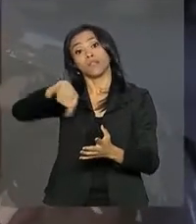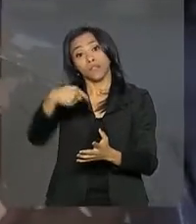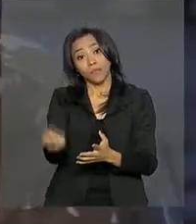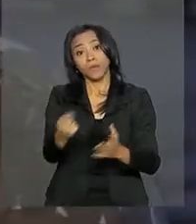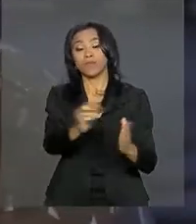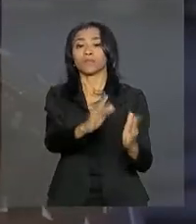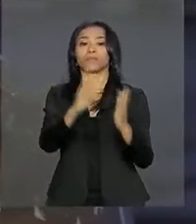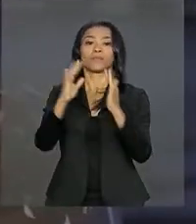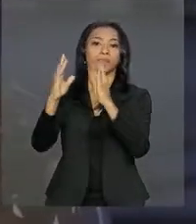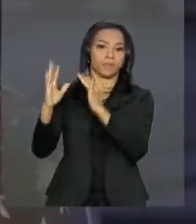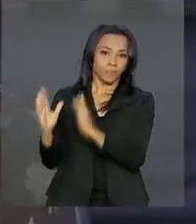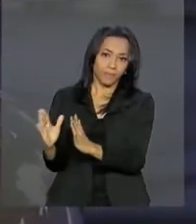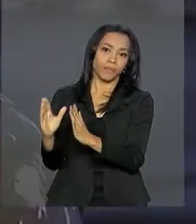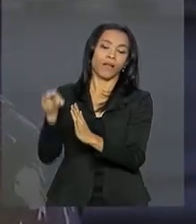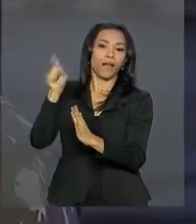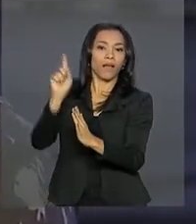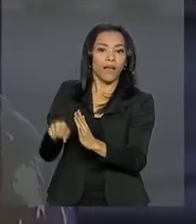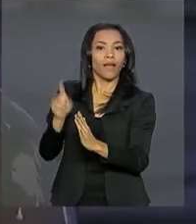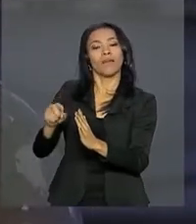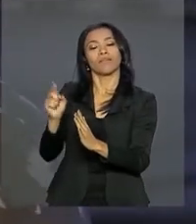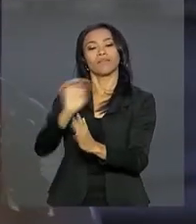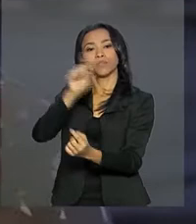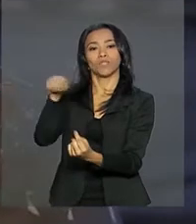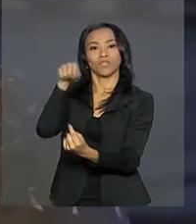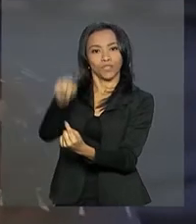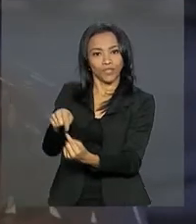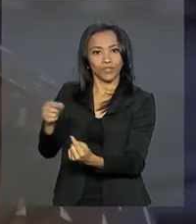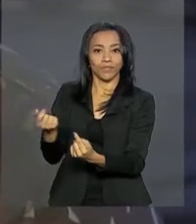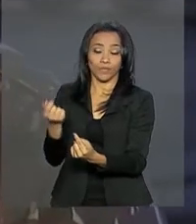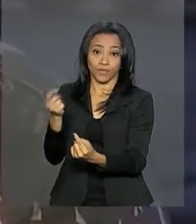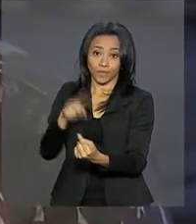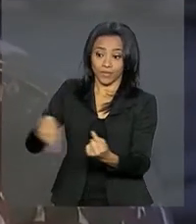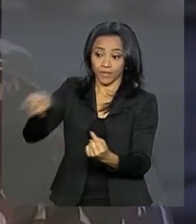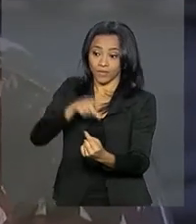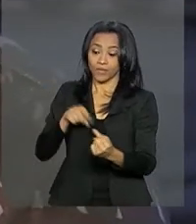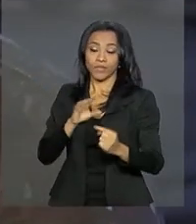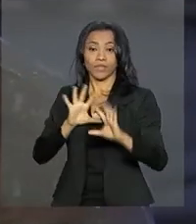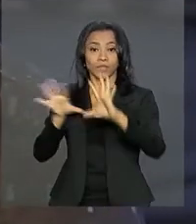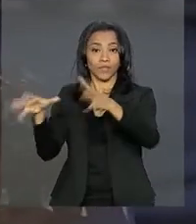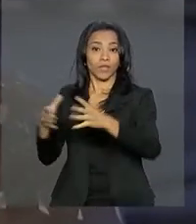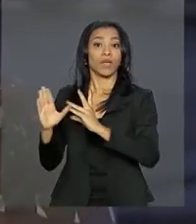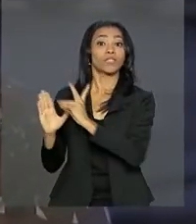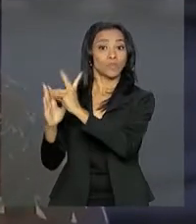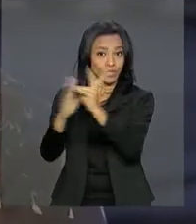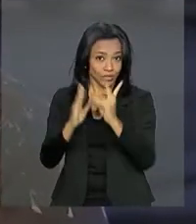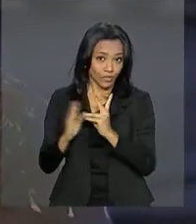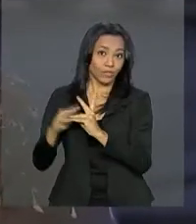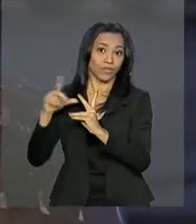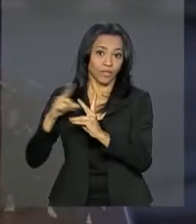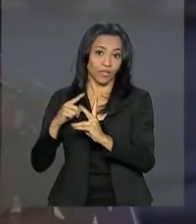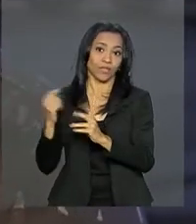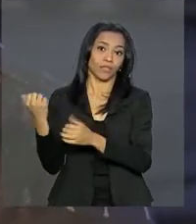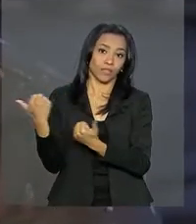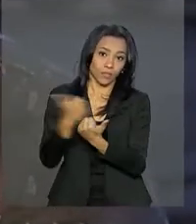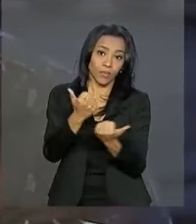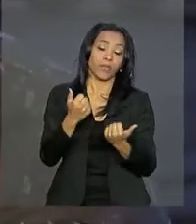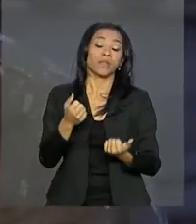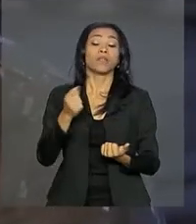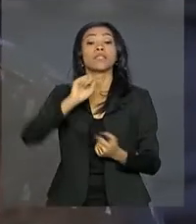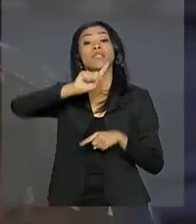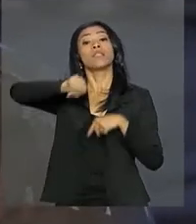Ranocoida, que é destinado aos imigrantes indígenas da etnia Ovaral. Posteriormente, ele é deslocado